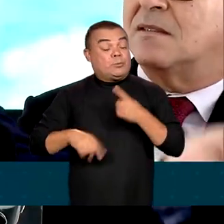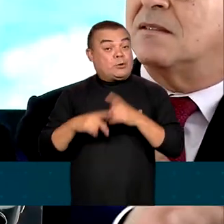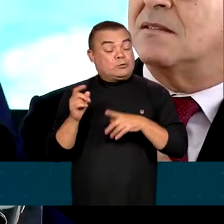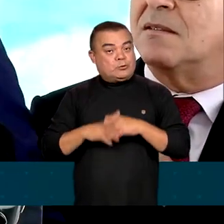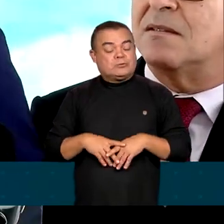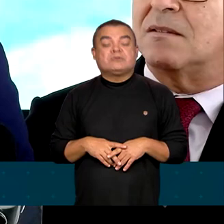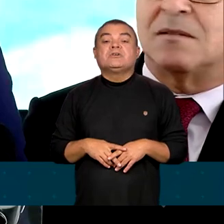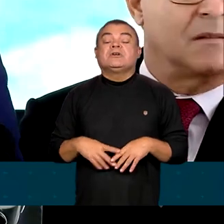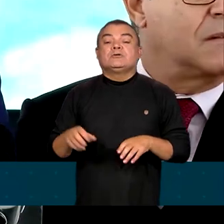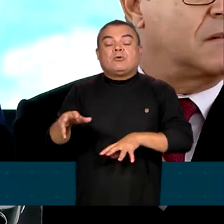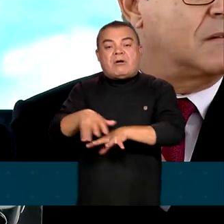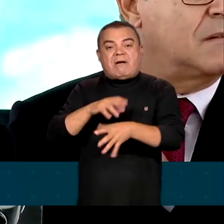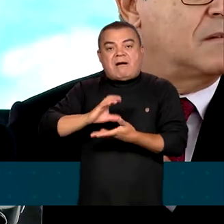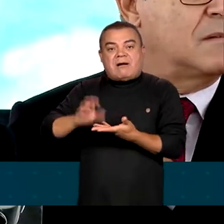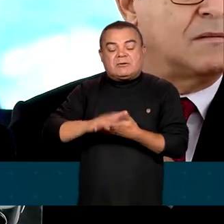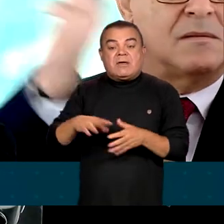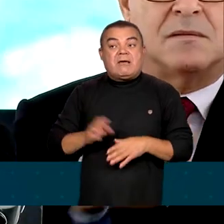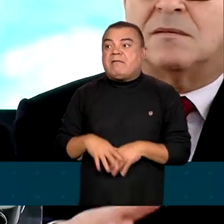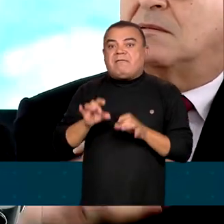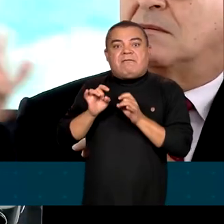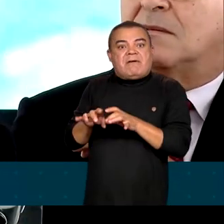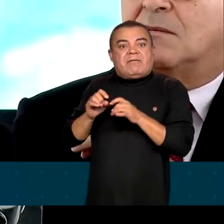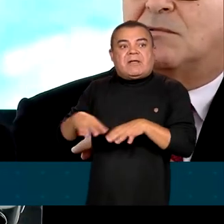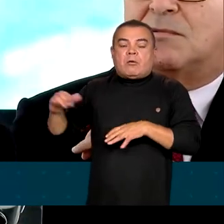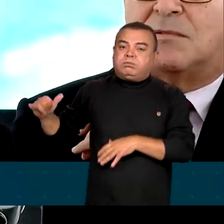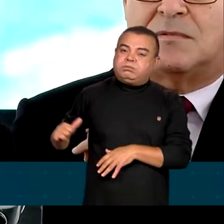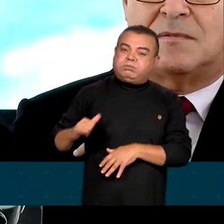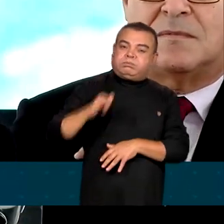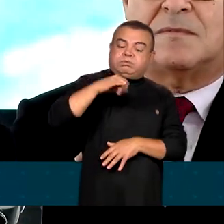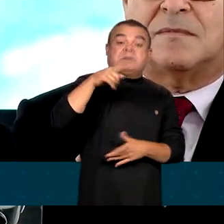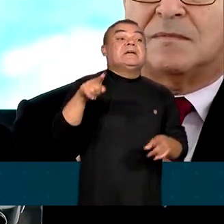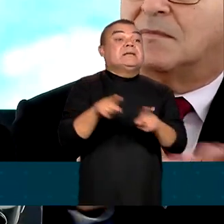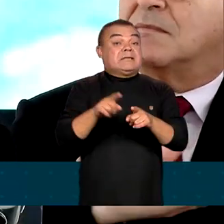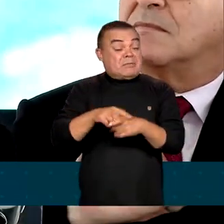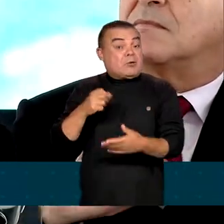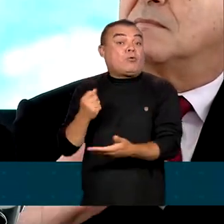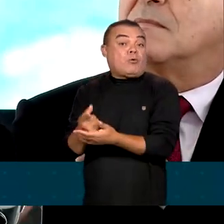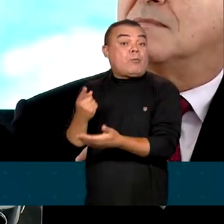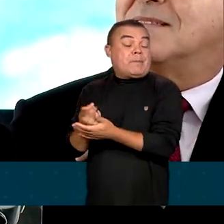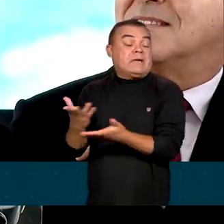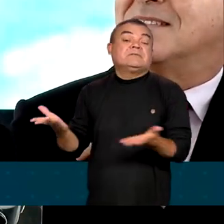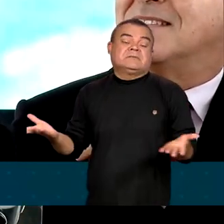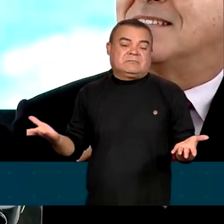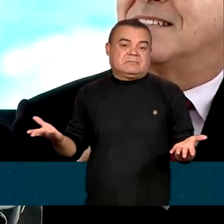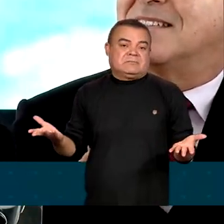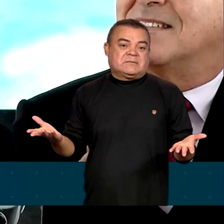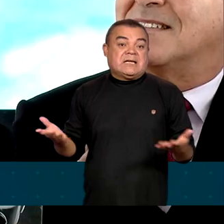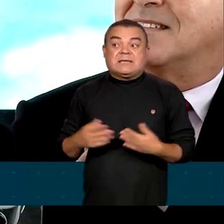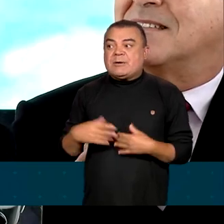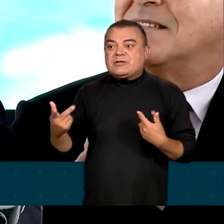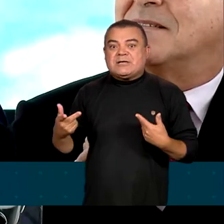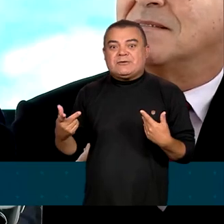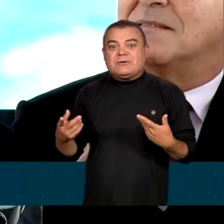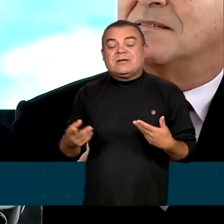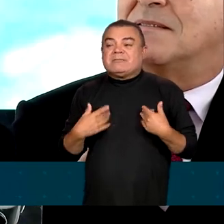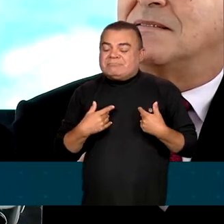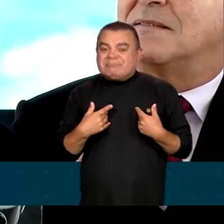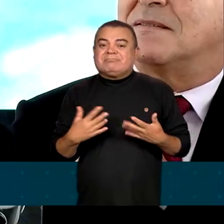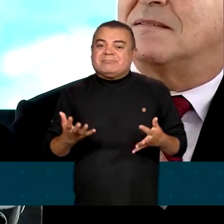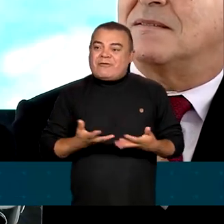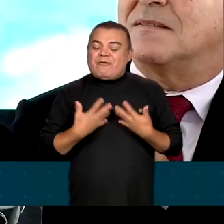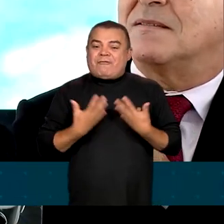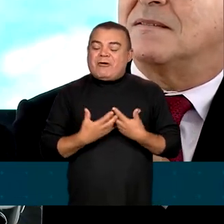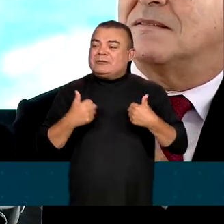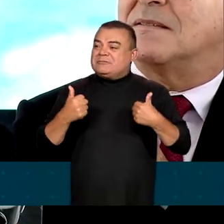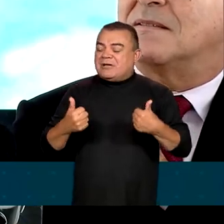lá vendendo avião, vendendo isso, vendendo aquilo, comprando também, não tem como não voltar otimista, não tem como não voltar otimista